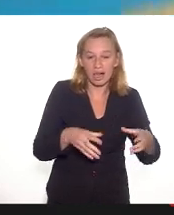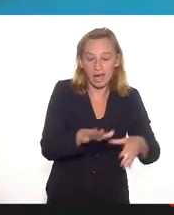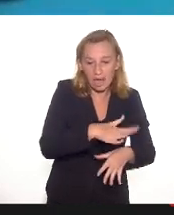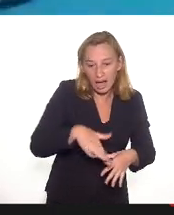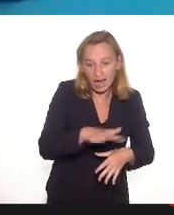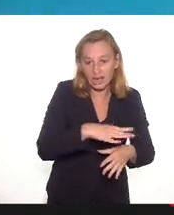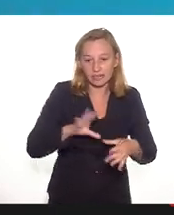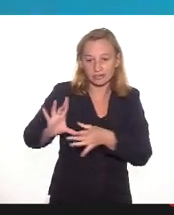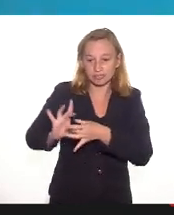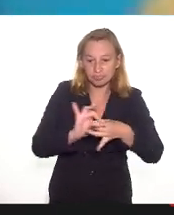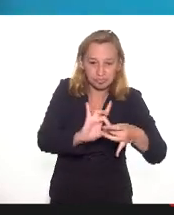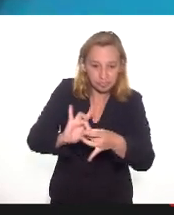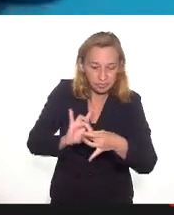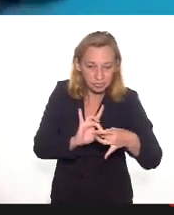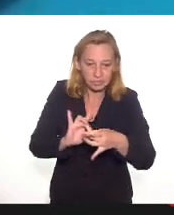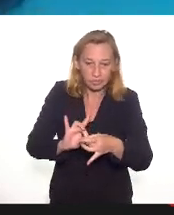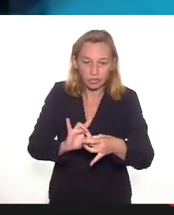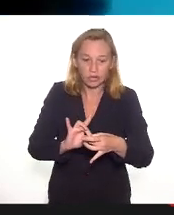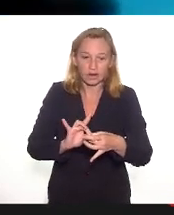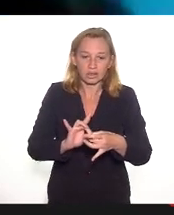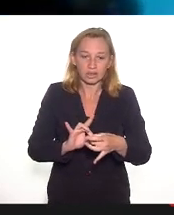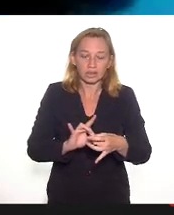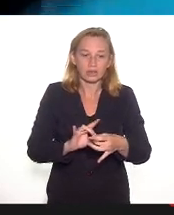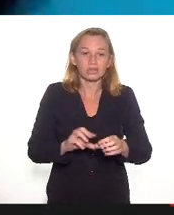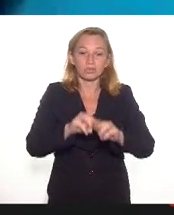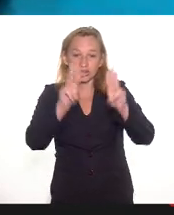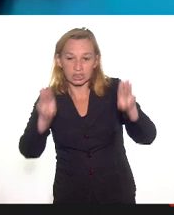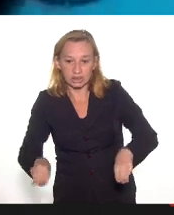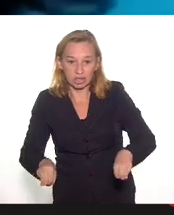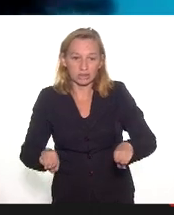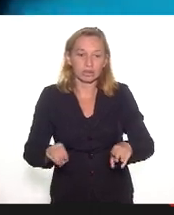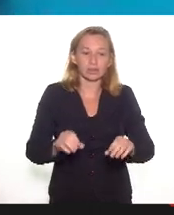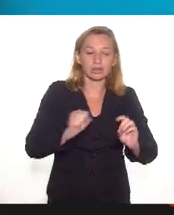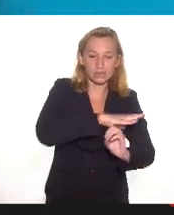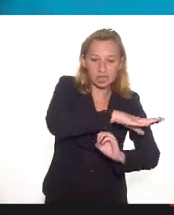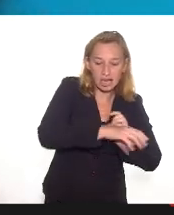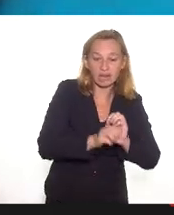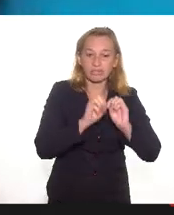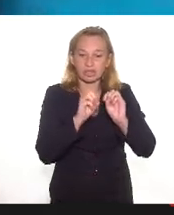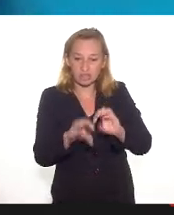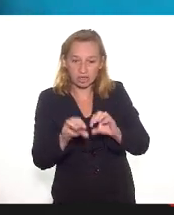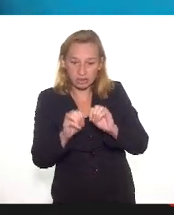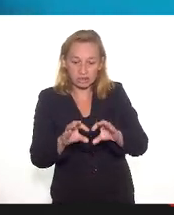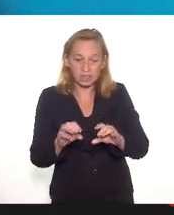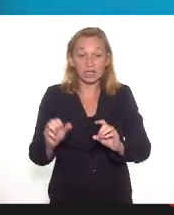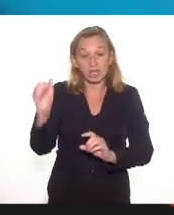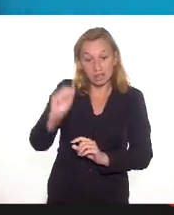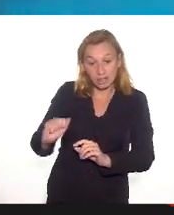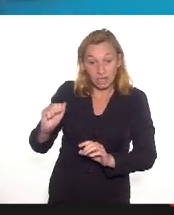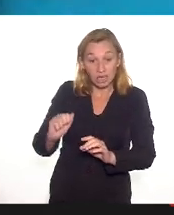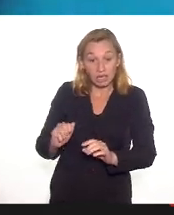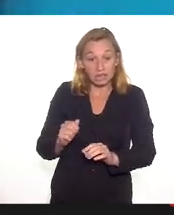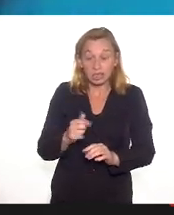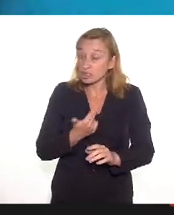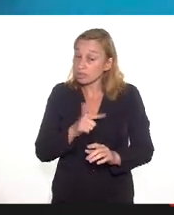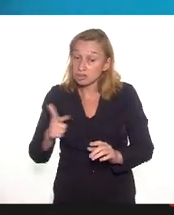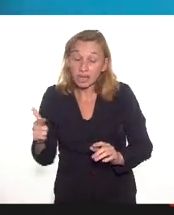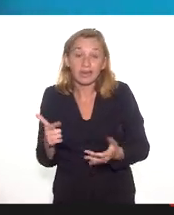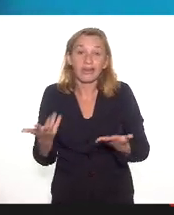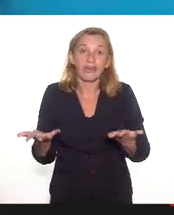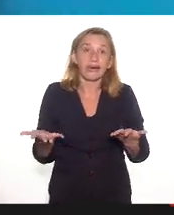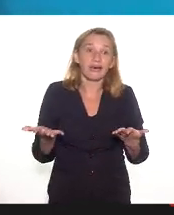atuação conjunta das redes de museologia social, de educação, das associações que mantêm